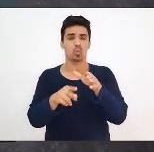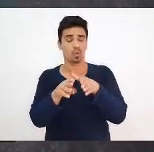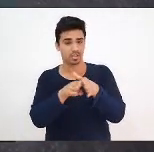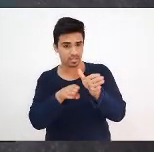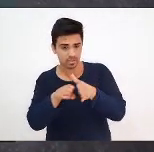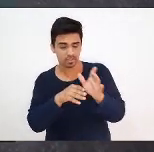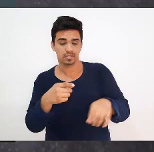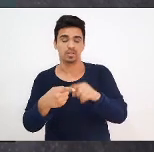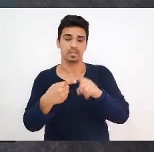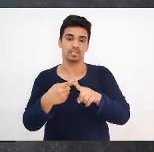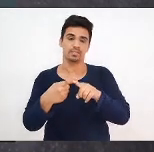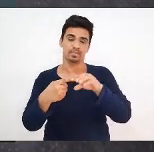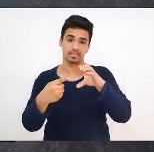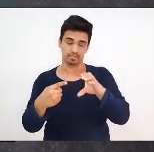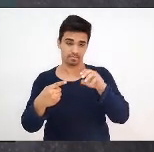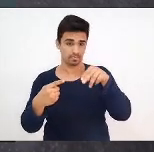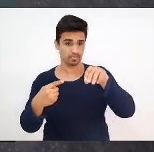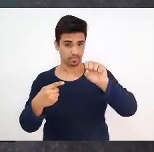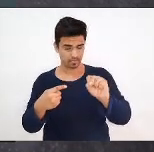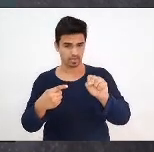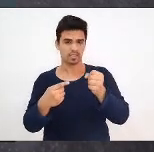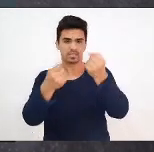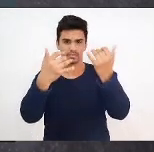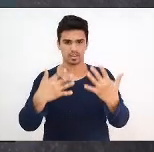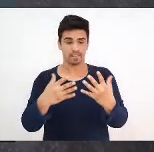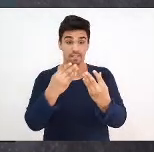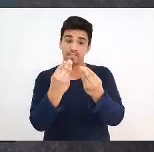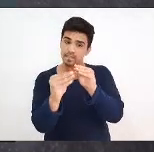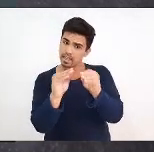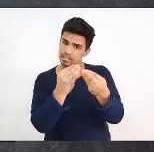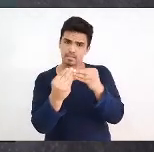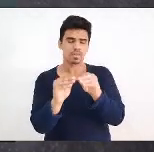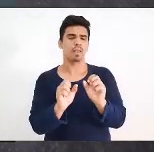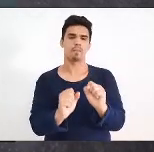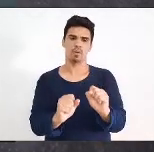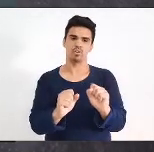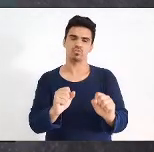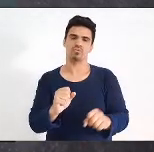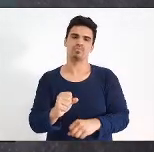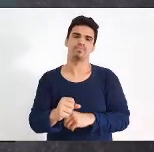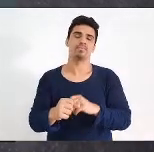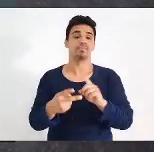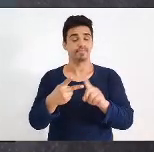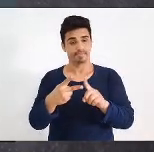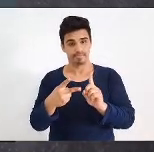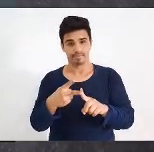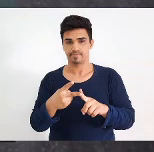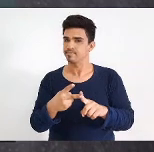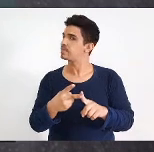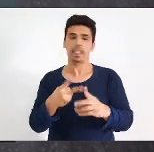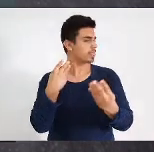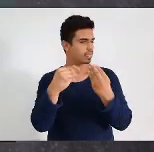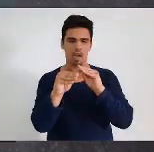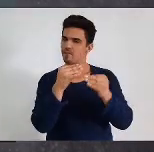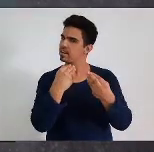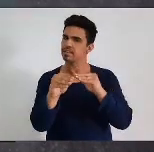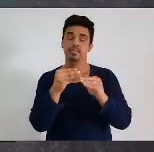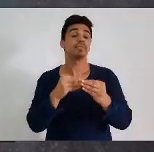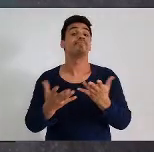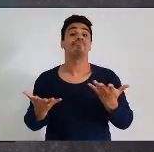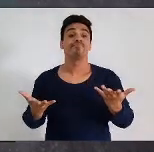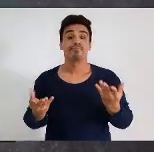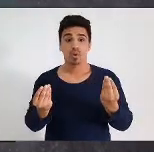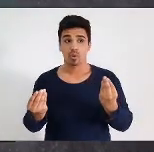dizia flexibilizem, uma das séries que dizia não flexibilizem. Nós